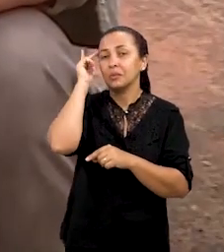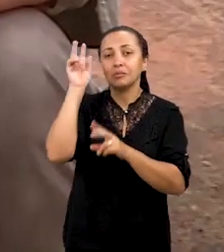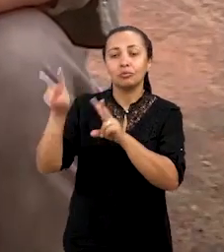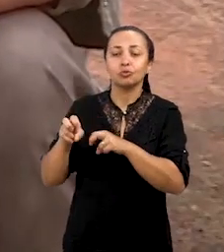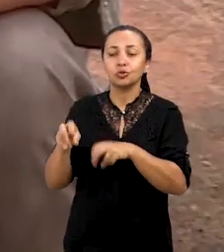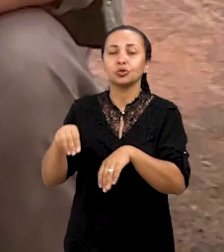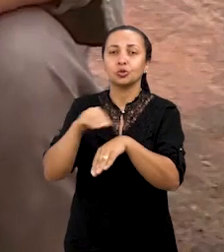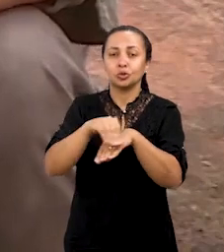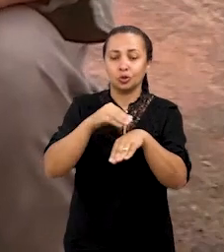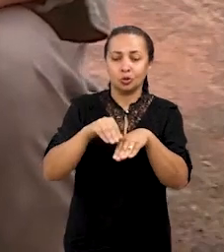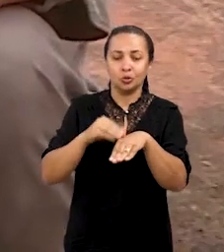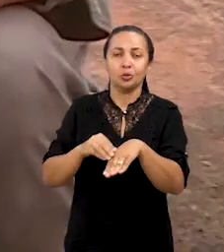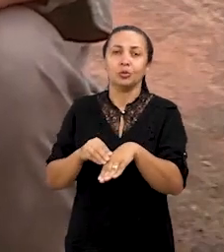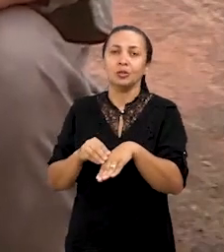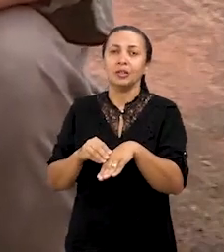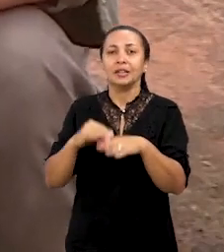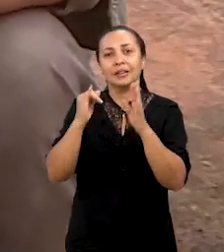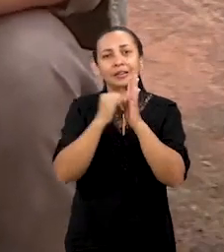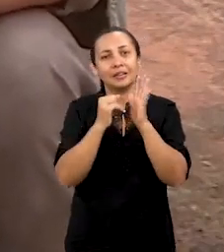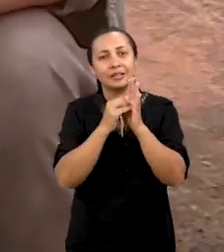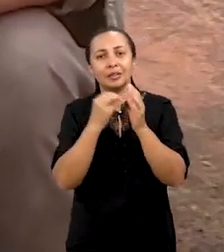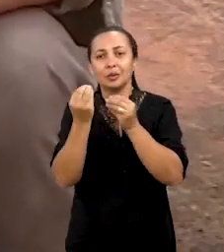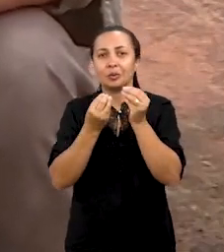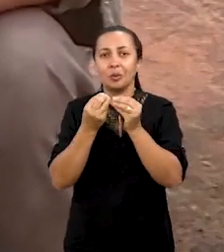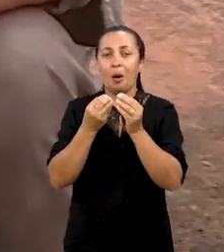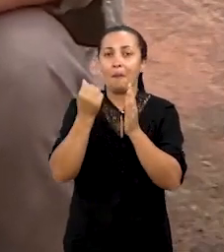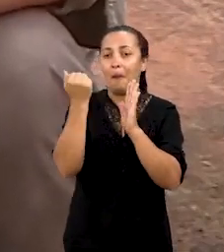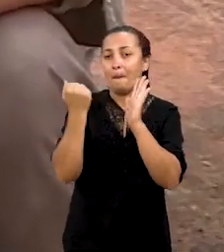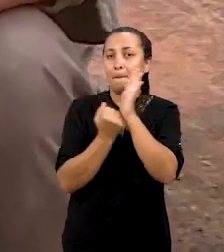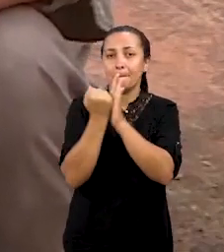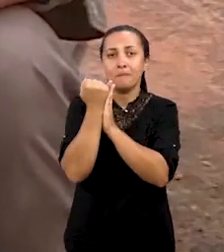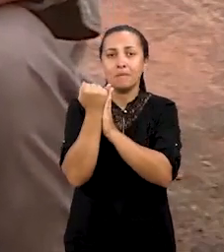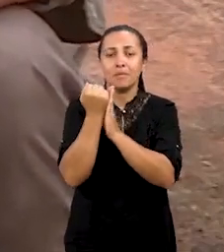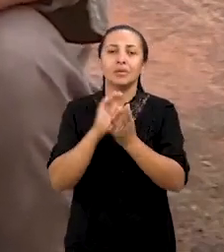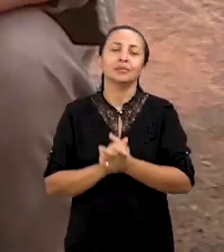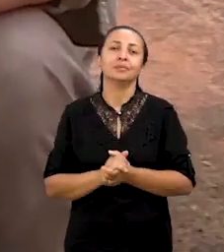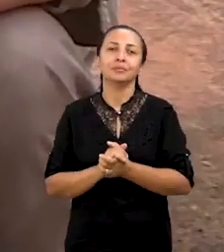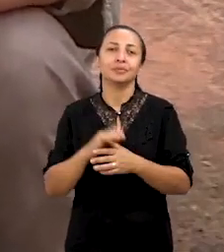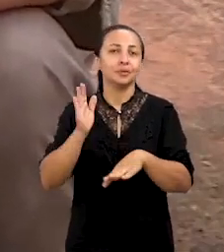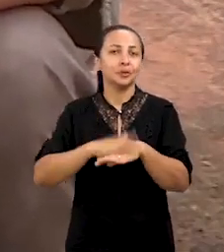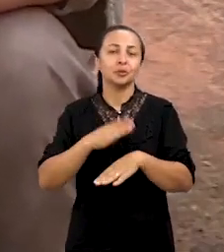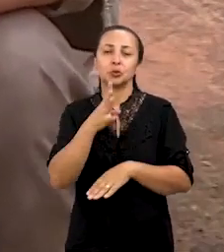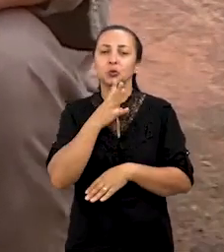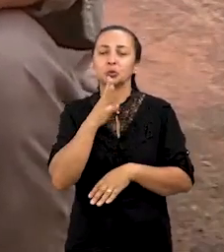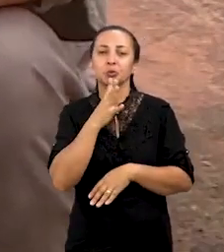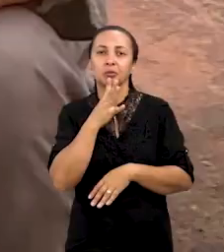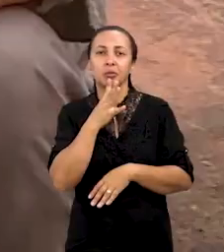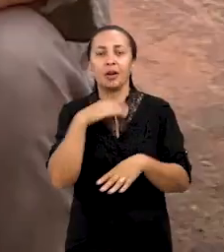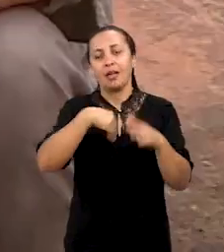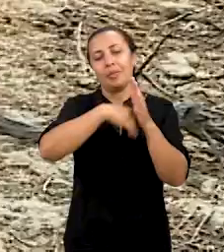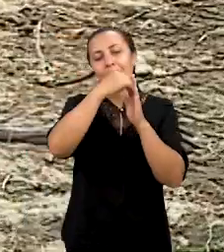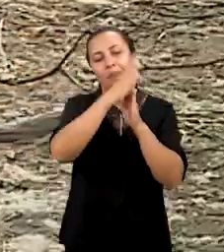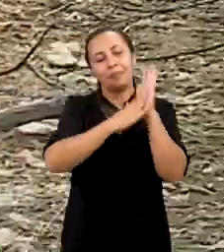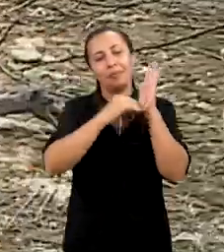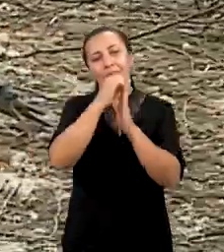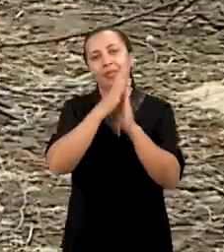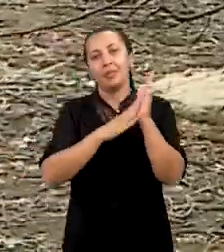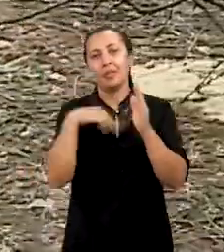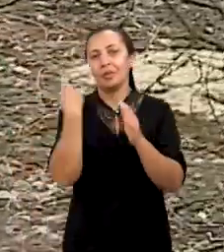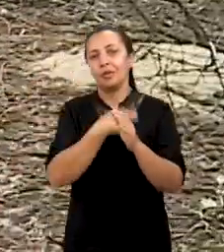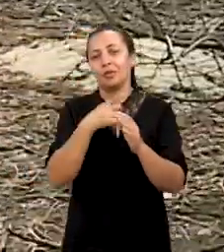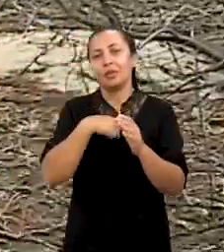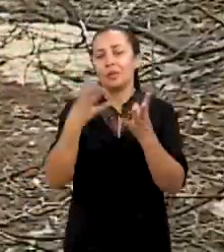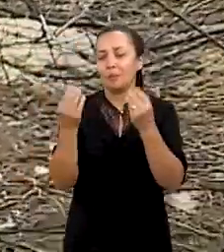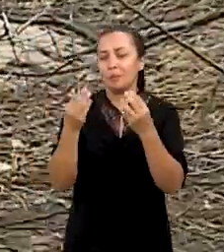gravuras levantados e cadastrados como patrimônio. E os mais conhecidos são de pinturas, né? E a gente tem